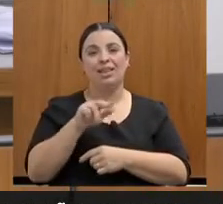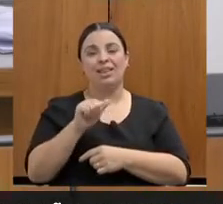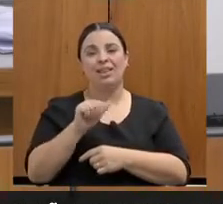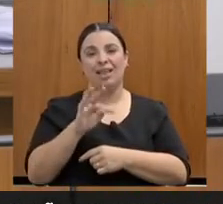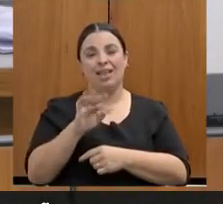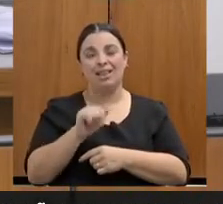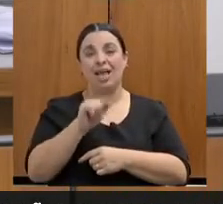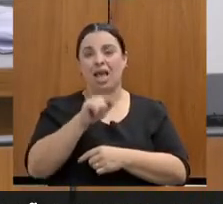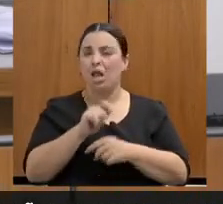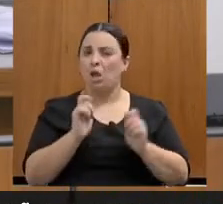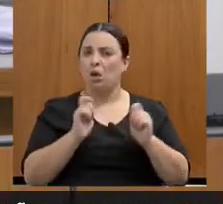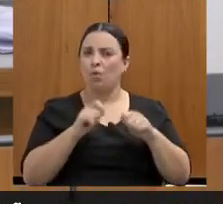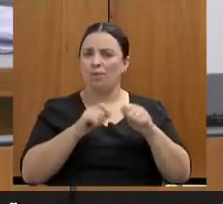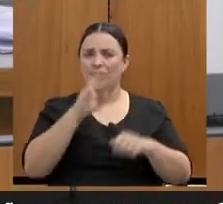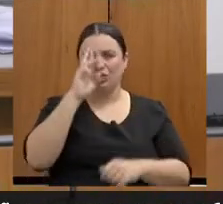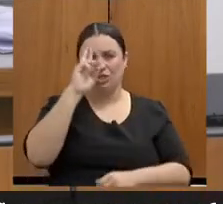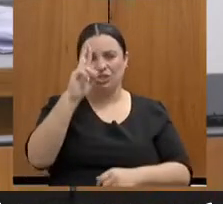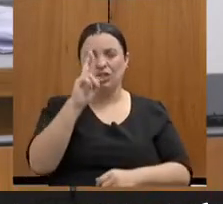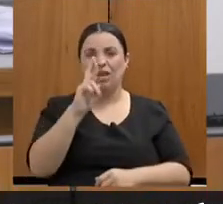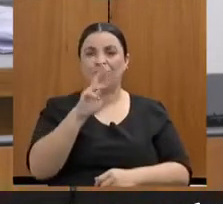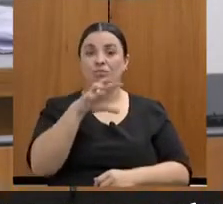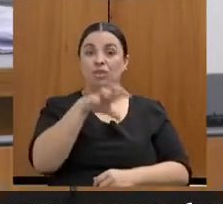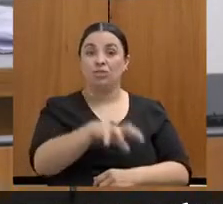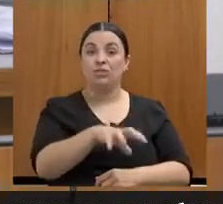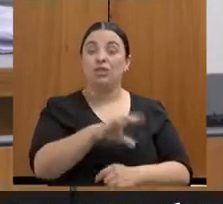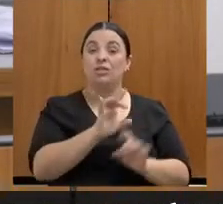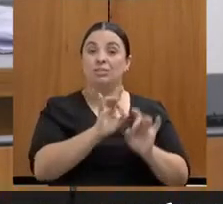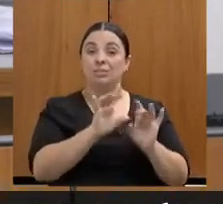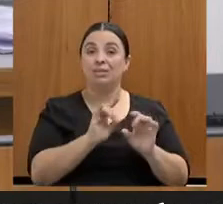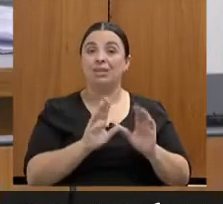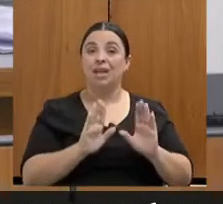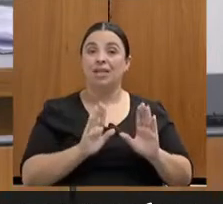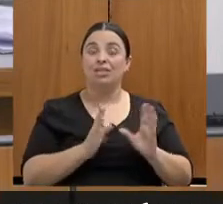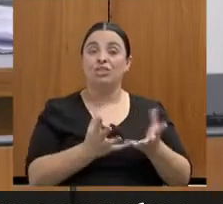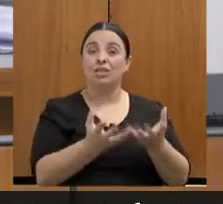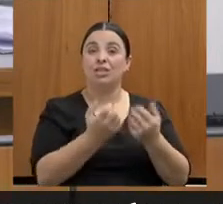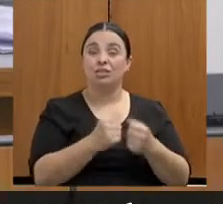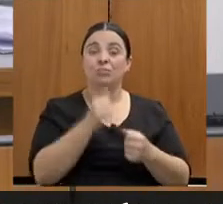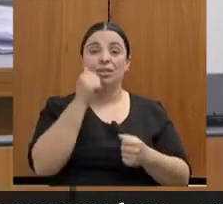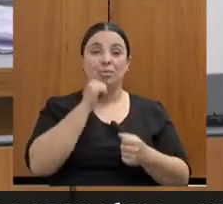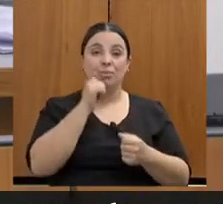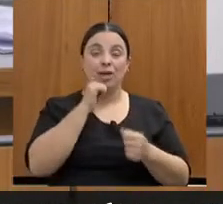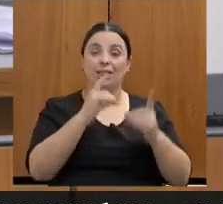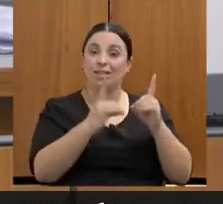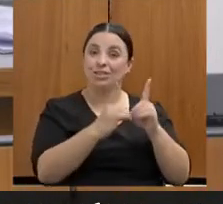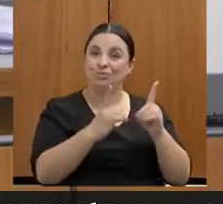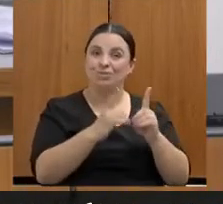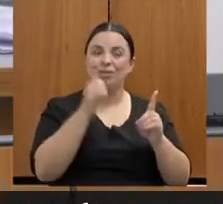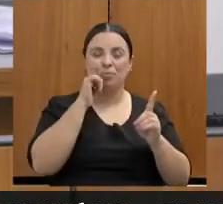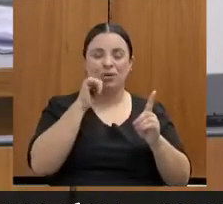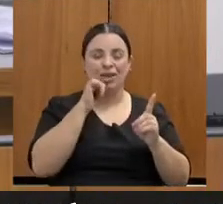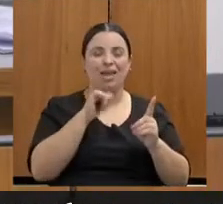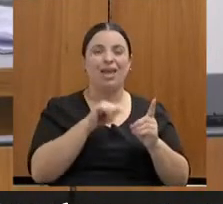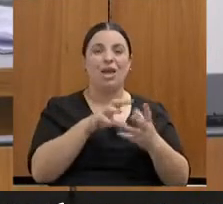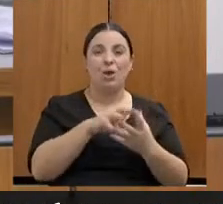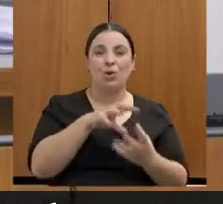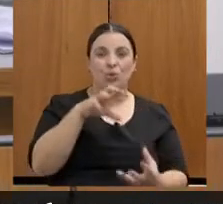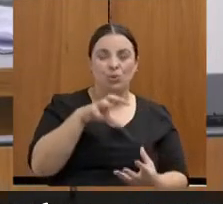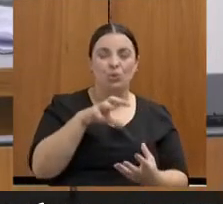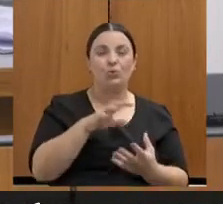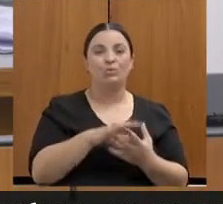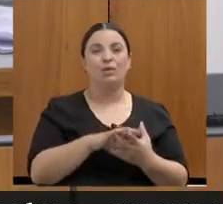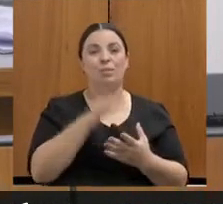competente, chefe da divisão especializada de atendimento à mulher, ao idoso, às pessoas com deficiência e vítimas de